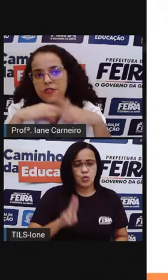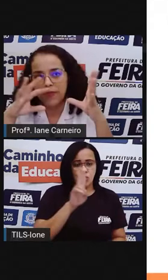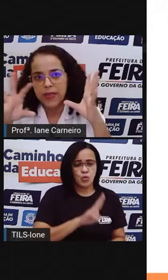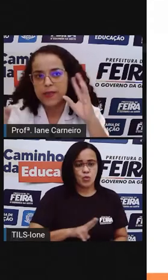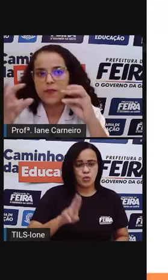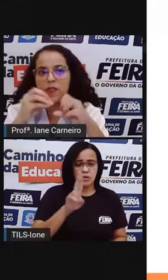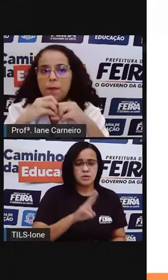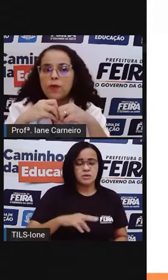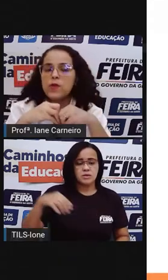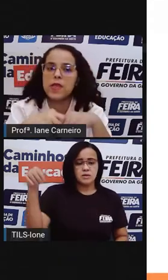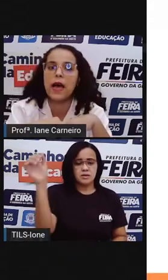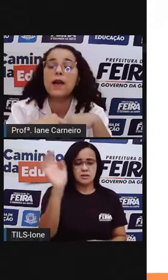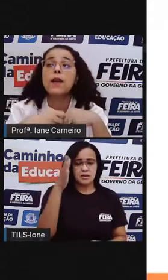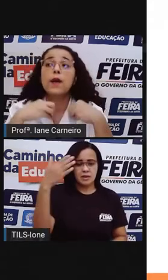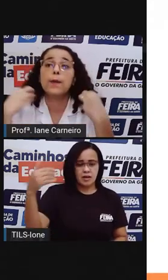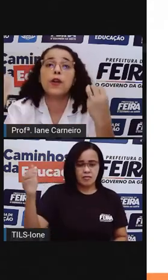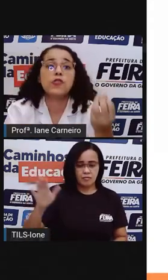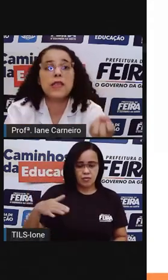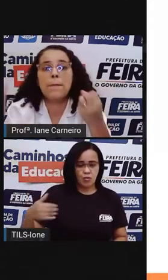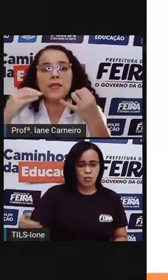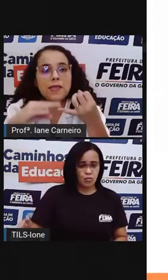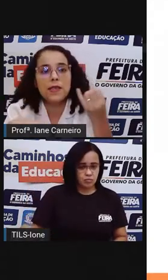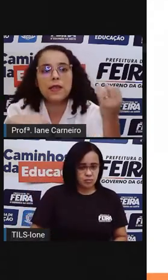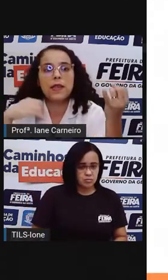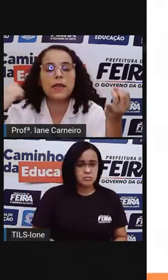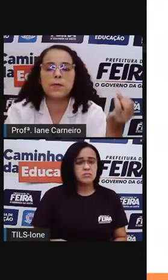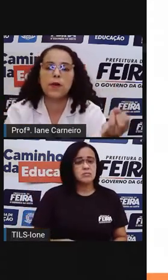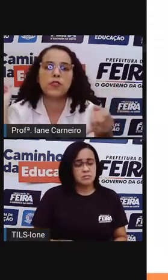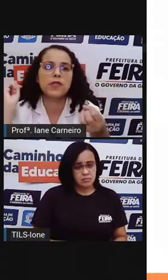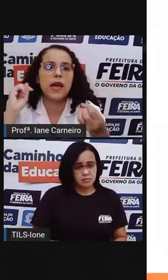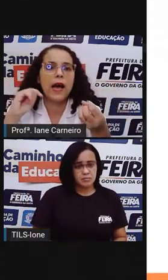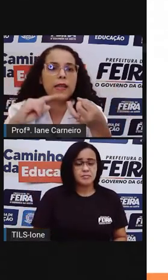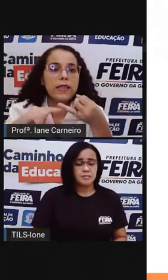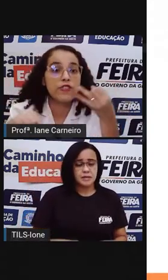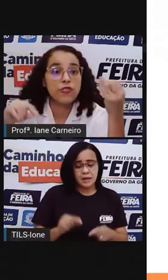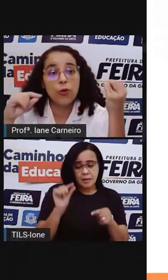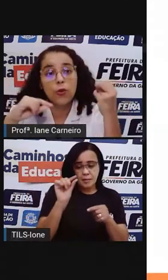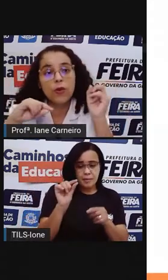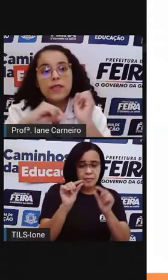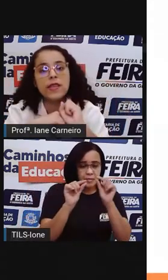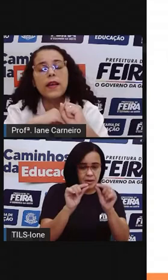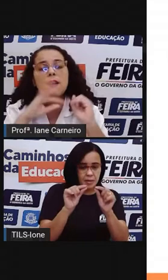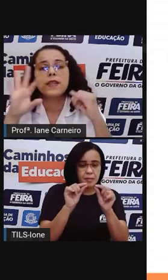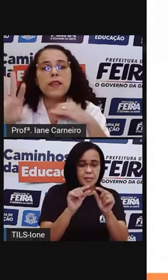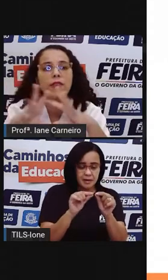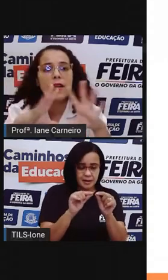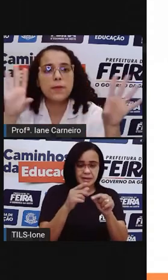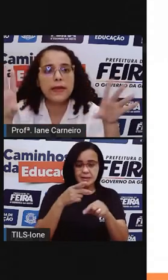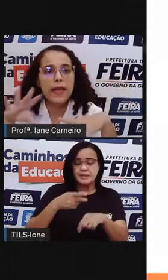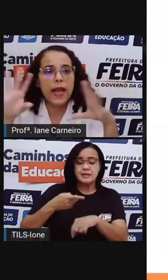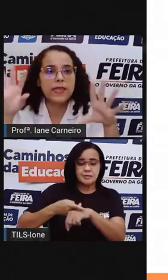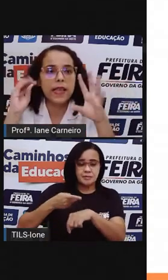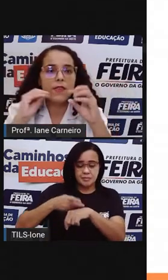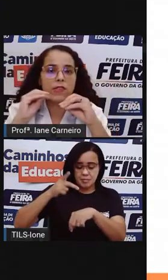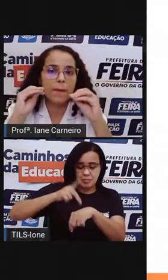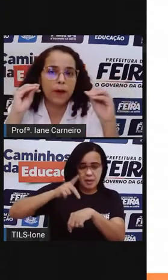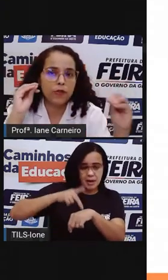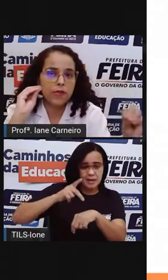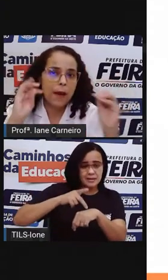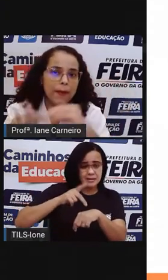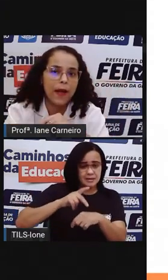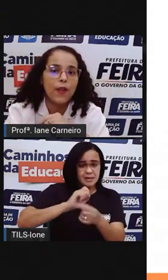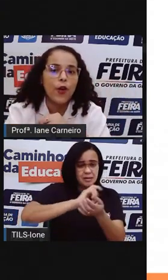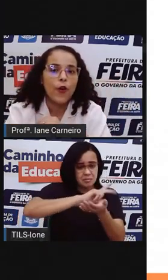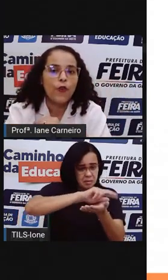folhas aí diversas que você pode usar. Pode usar miçangas, pode usar lantejoulas, né? Tem vários materiais aí que você